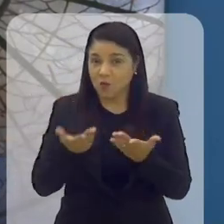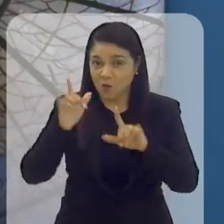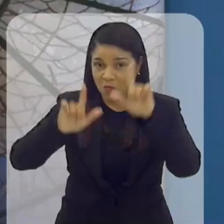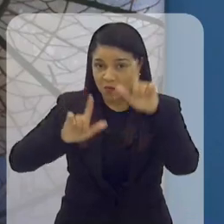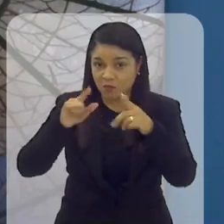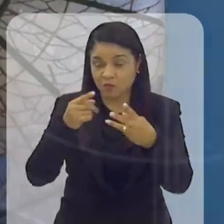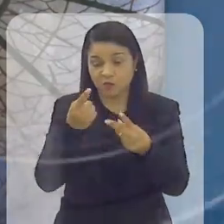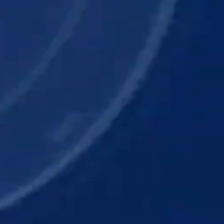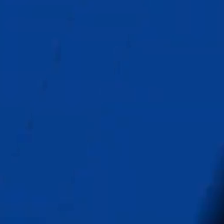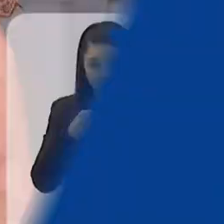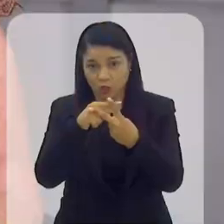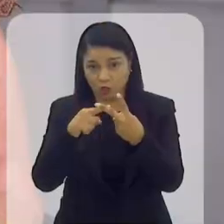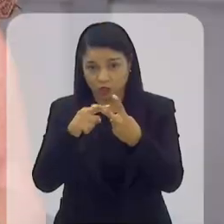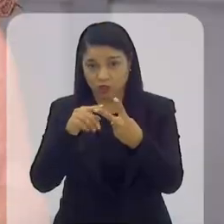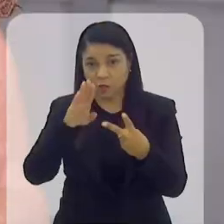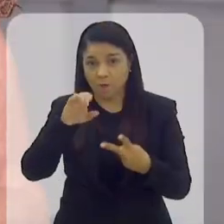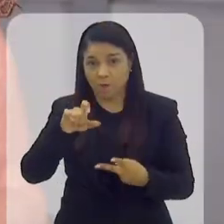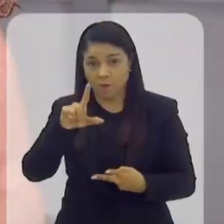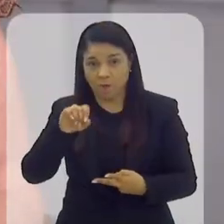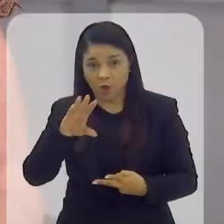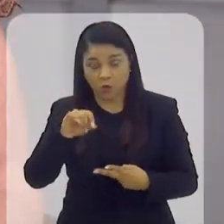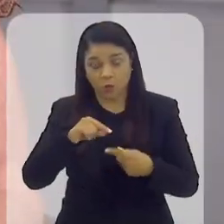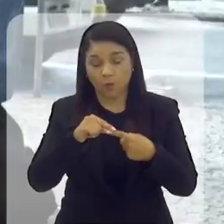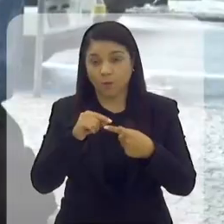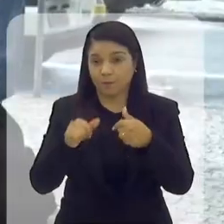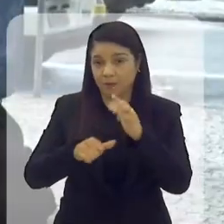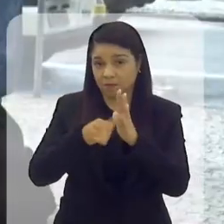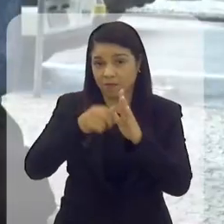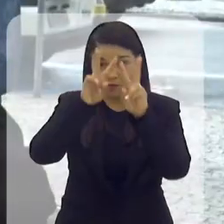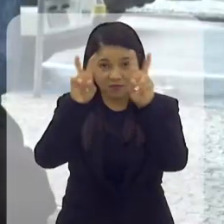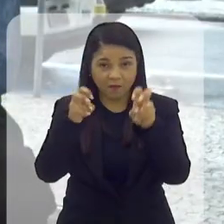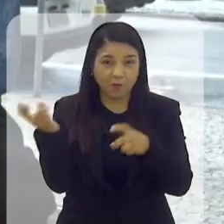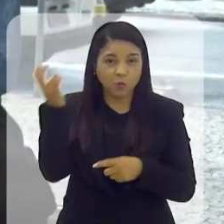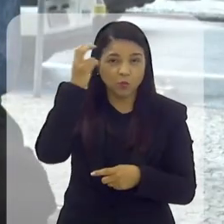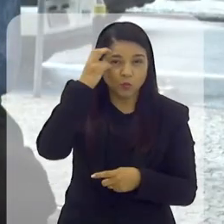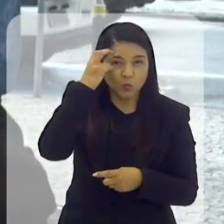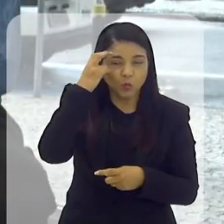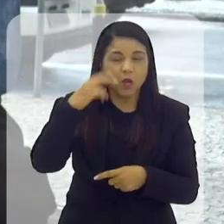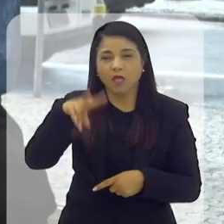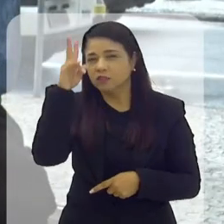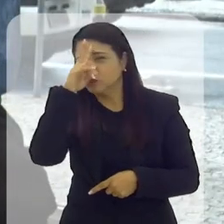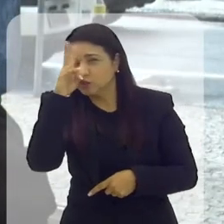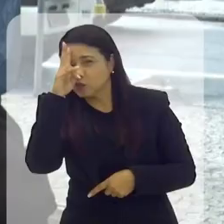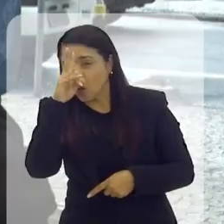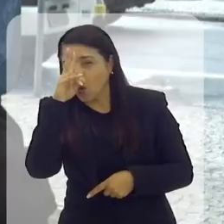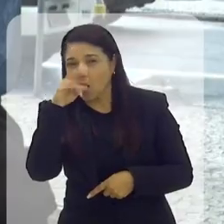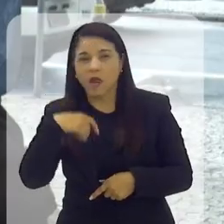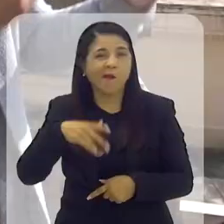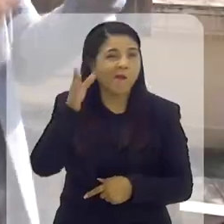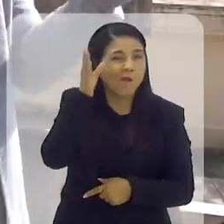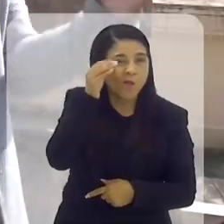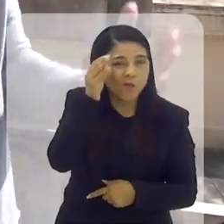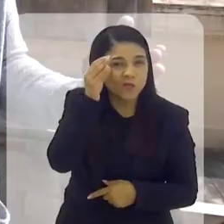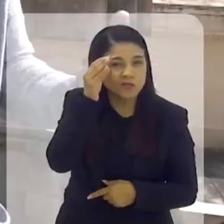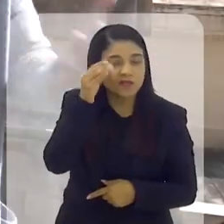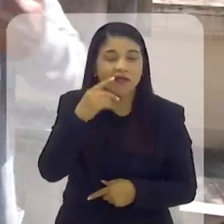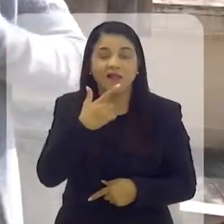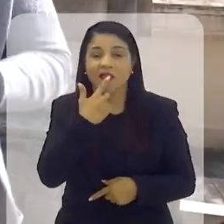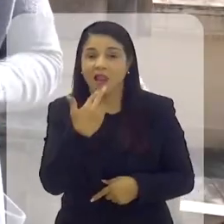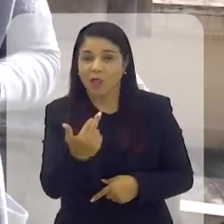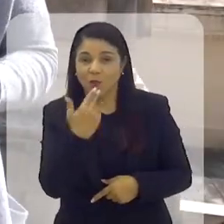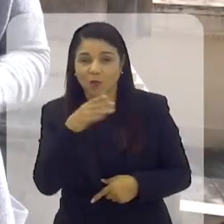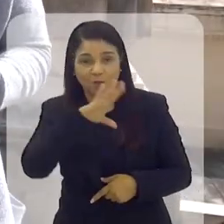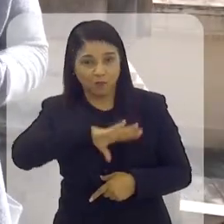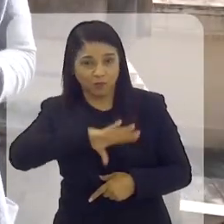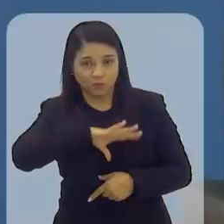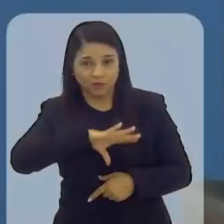programa para vocês. O programa terá dois blocos, com o primeiro formado por quadros sobre temas como cultura, fatos históricos